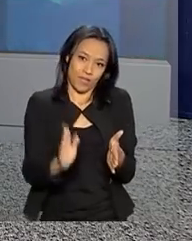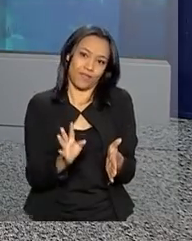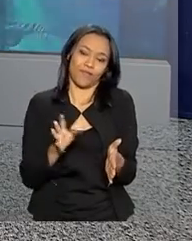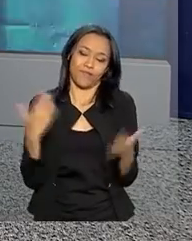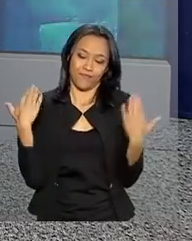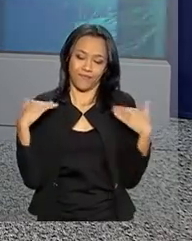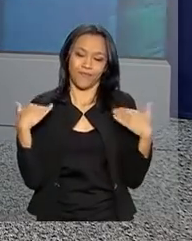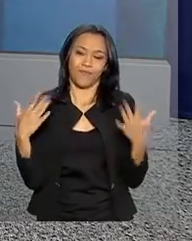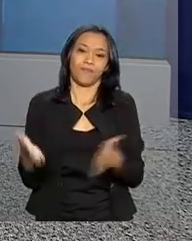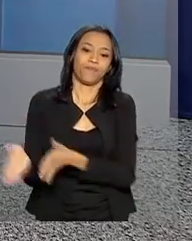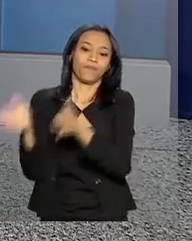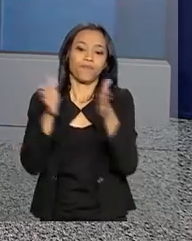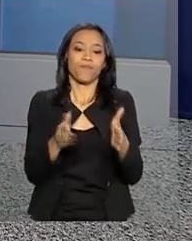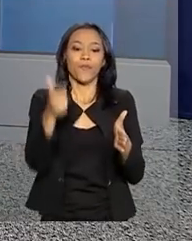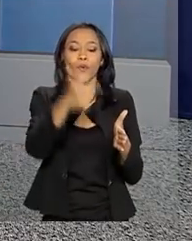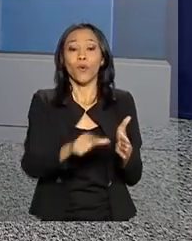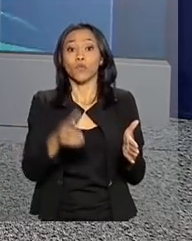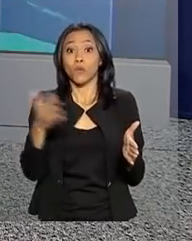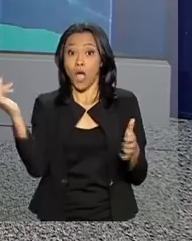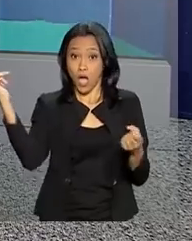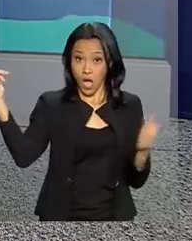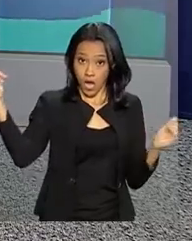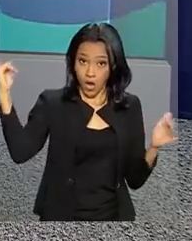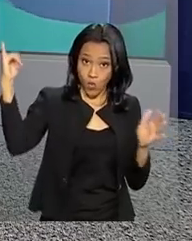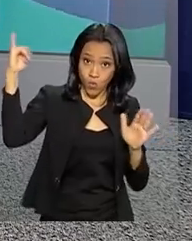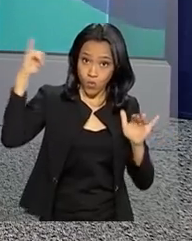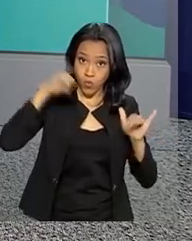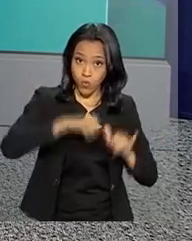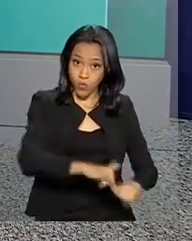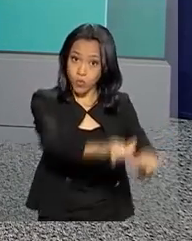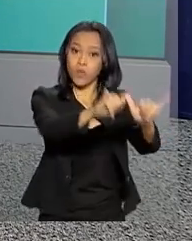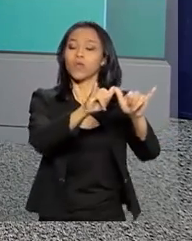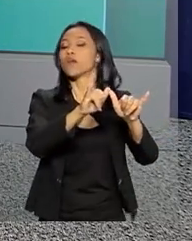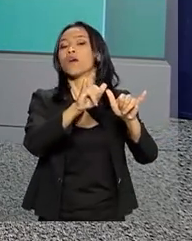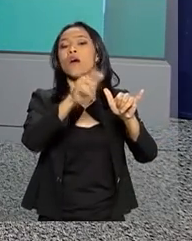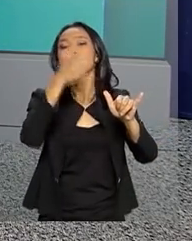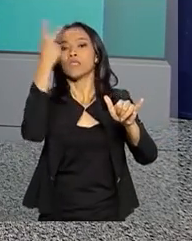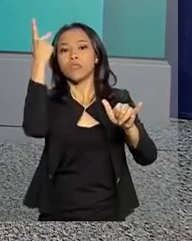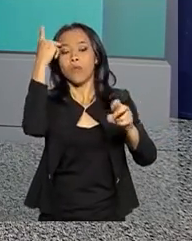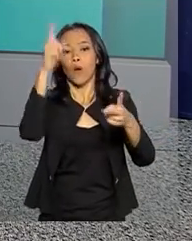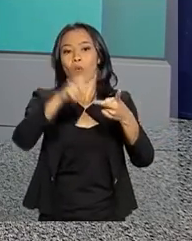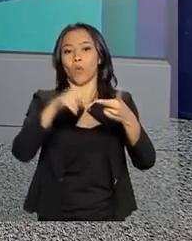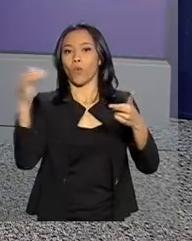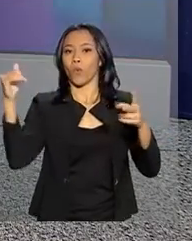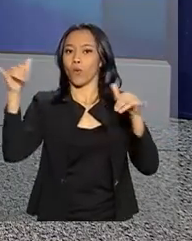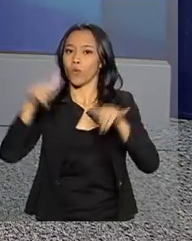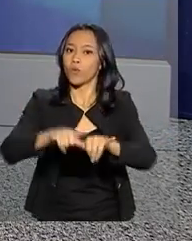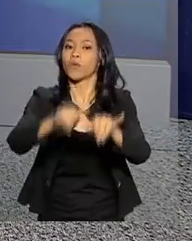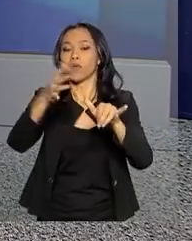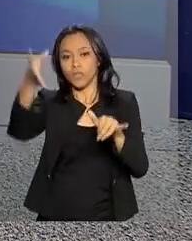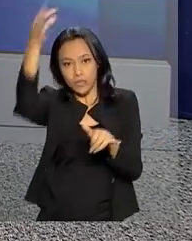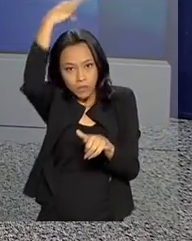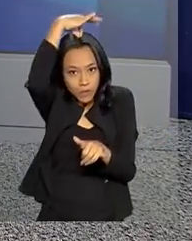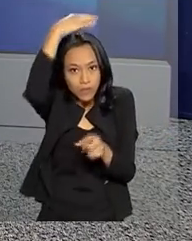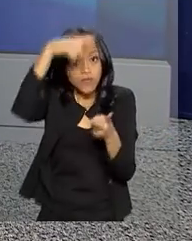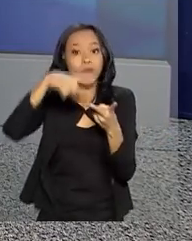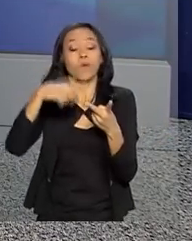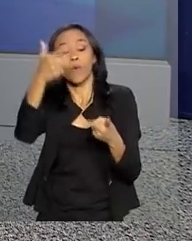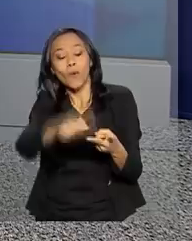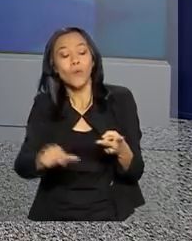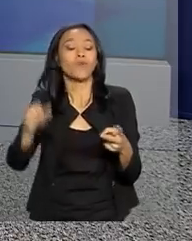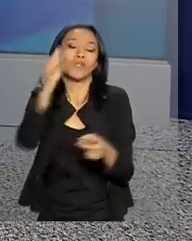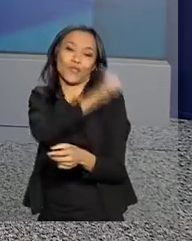E falando sobre aeroportos, os terminais de Viracopos em São Paulo, Vitória no Espírito Santo e Galeão no Rio de Janeiro